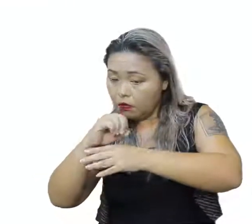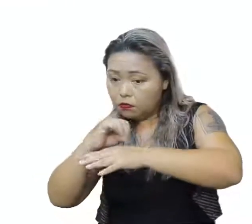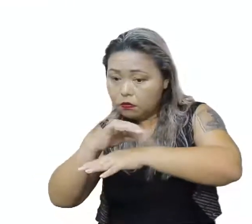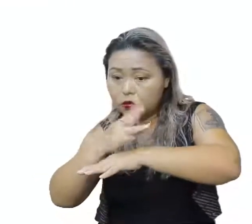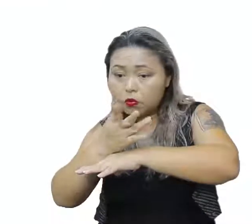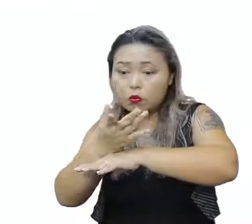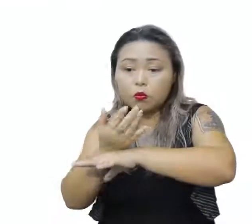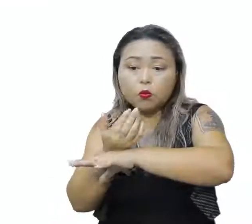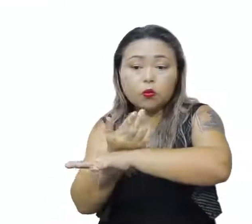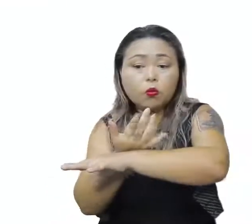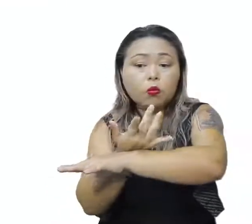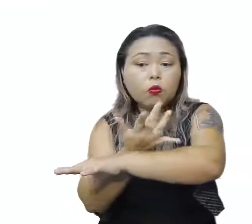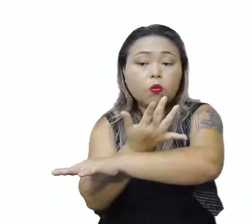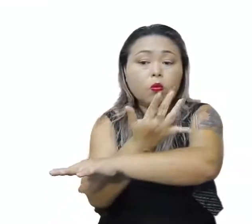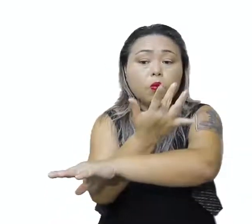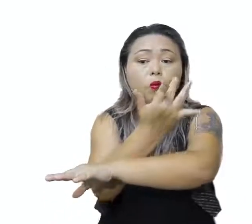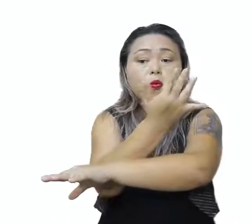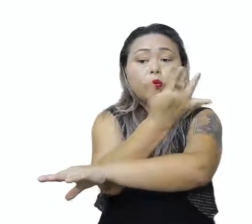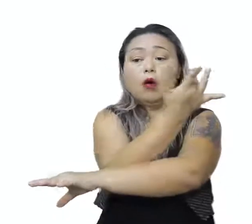ecossistemas.